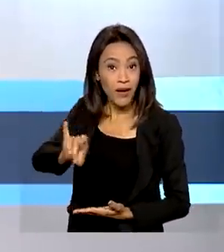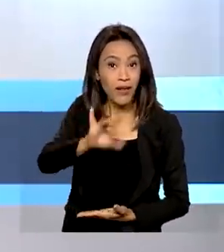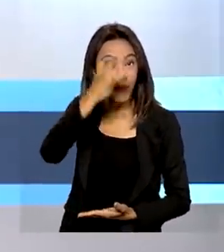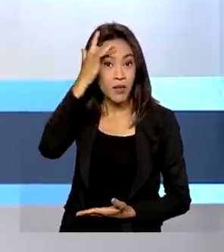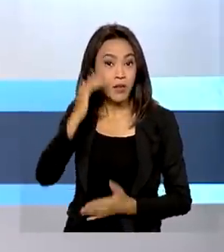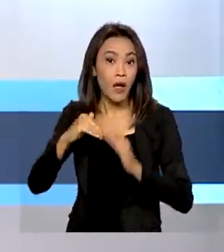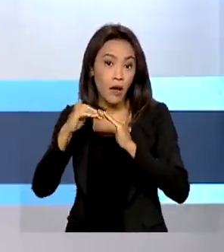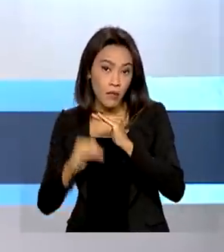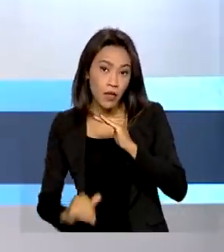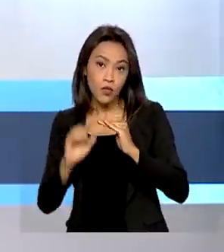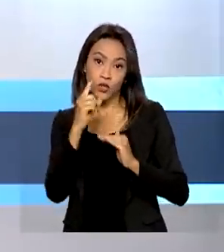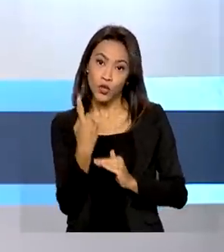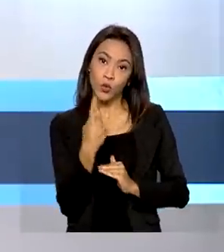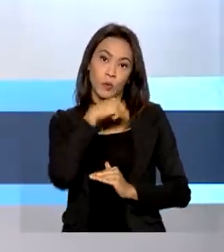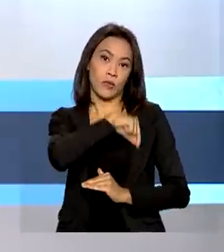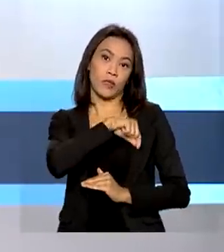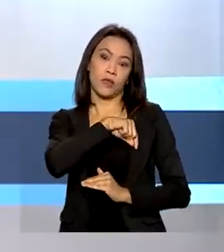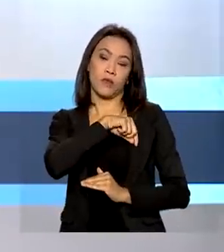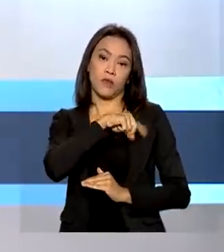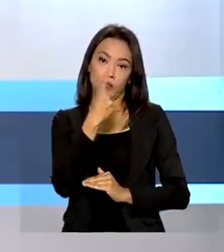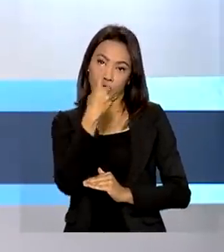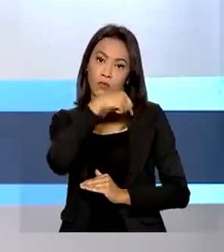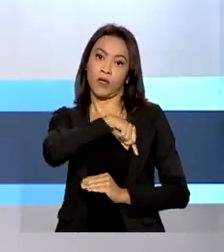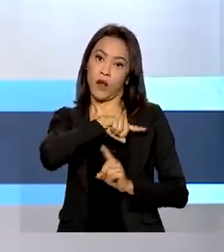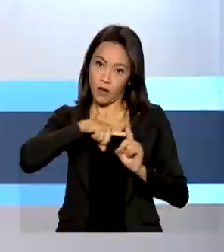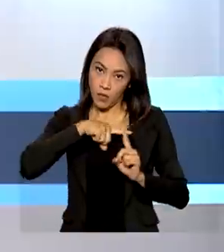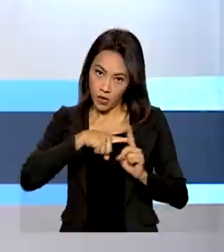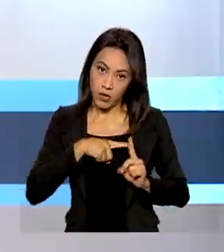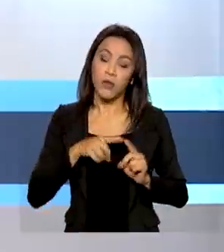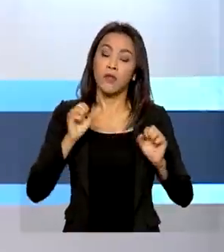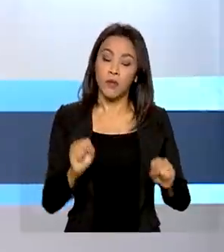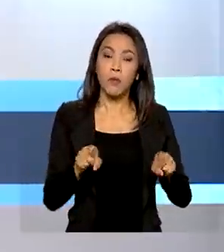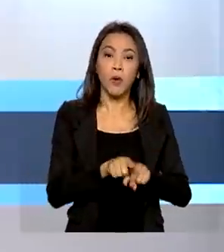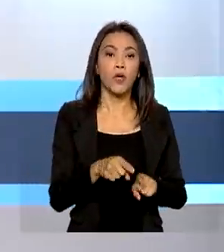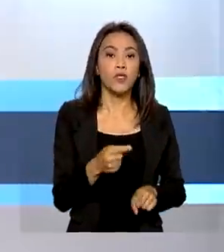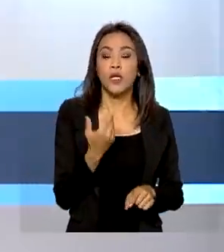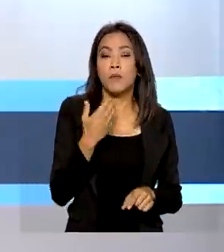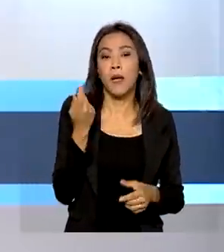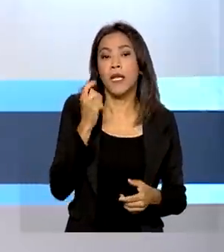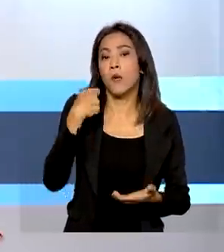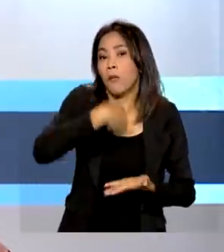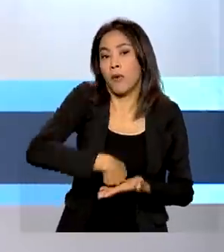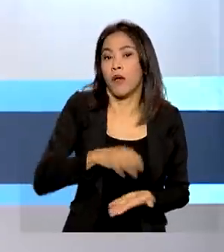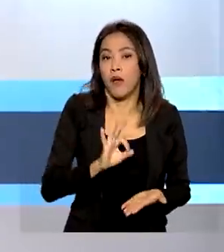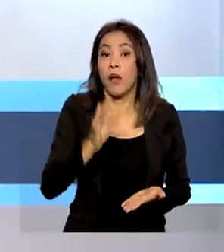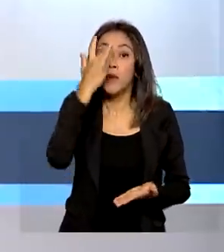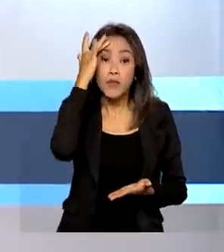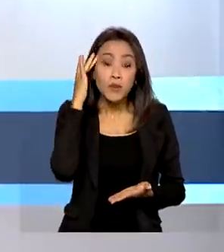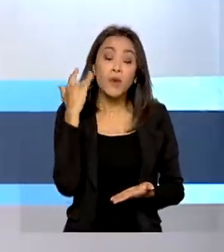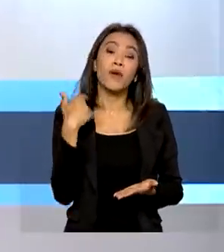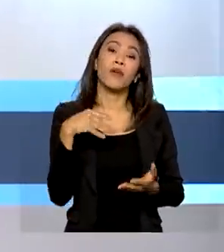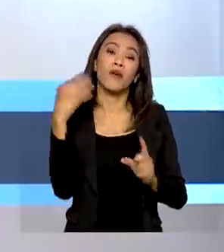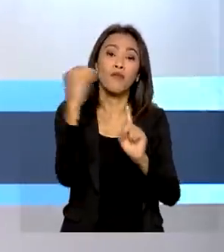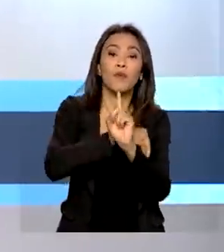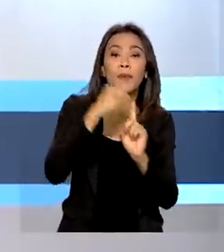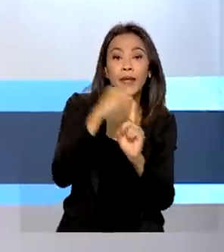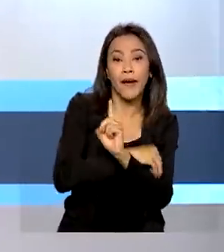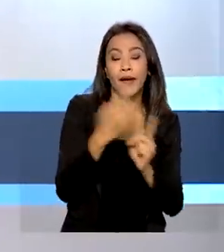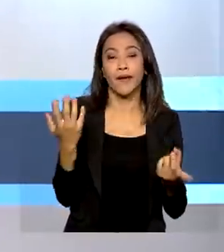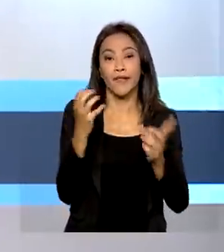inferior a um salário mínimo e meio. Também pode pedir isenção o participante em situação de vulnerabilidade